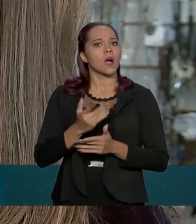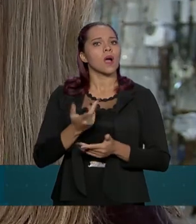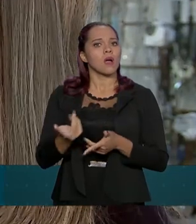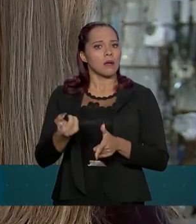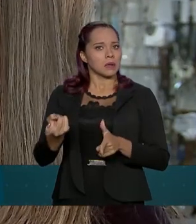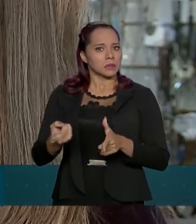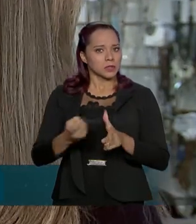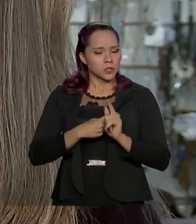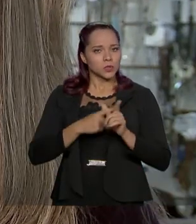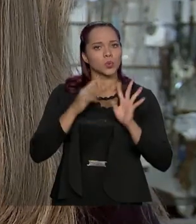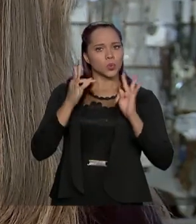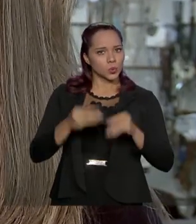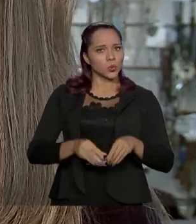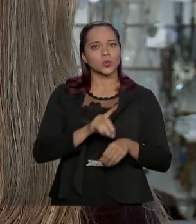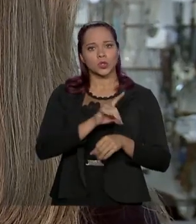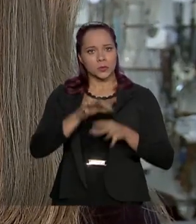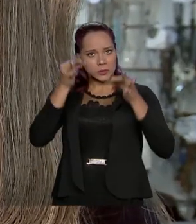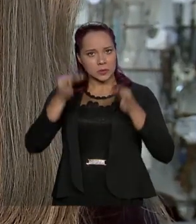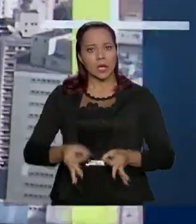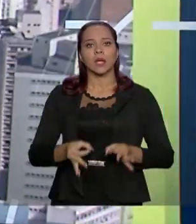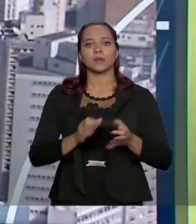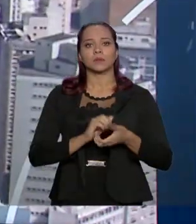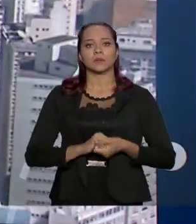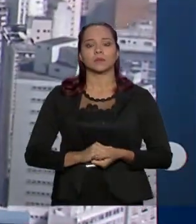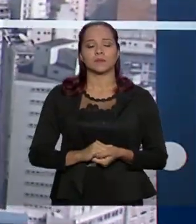em dias e ter os nossos tributos em dias.